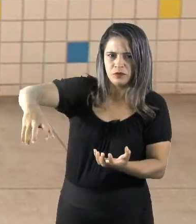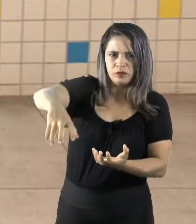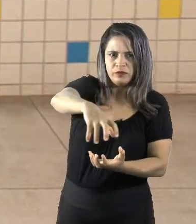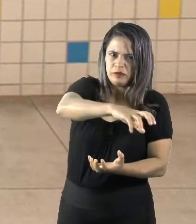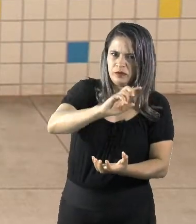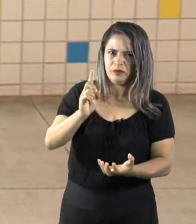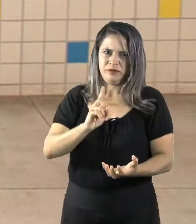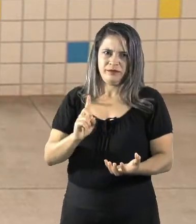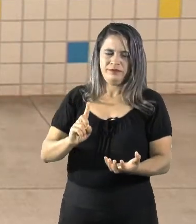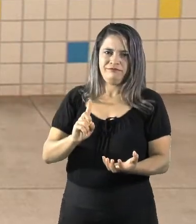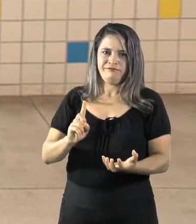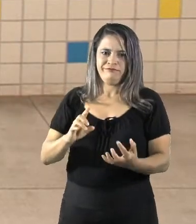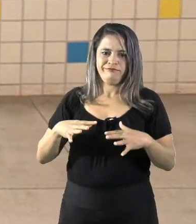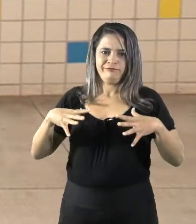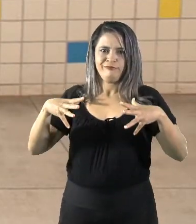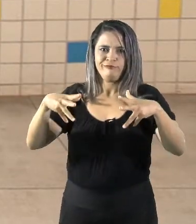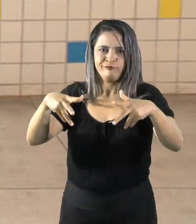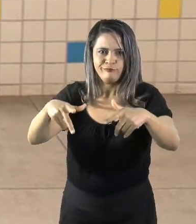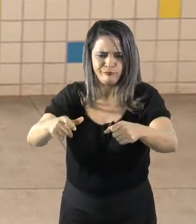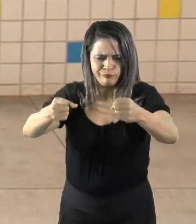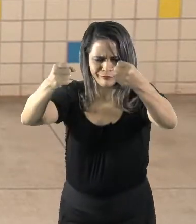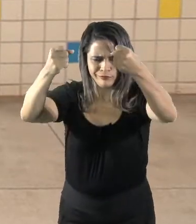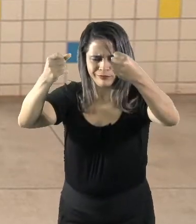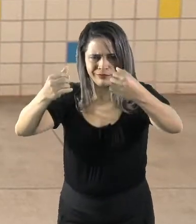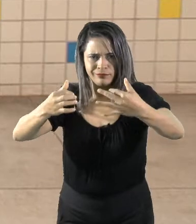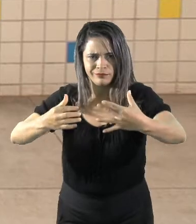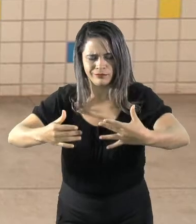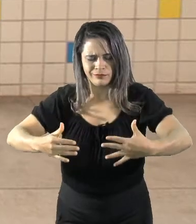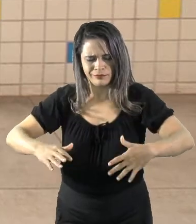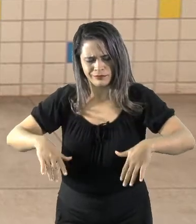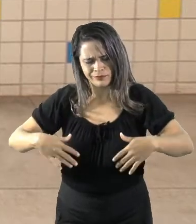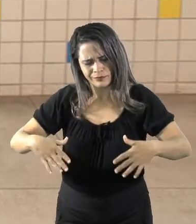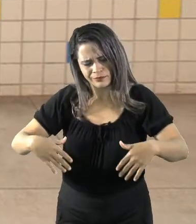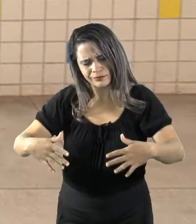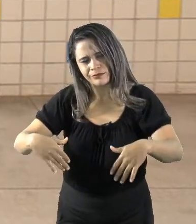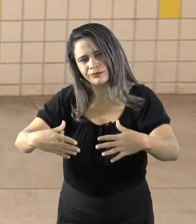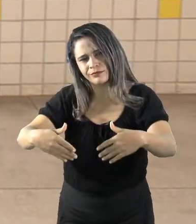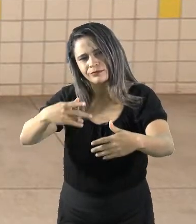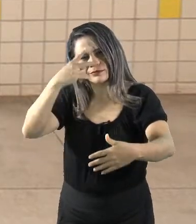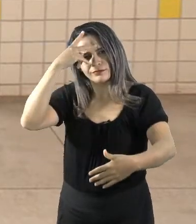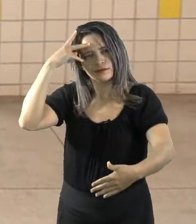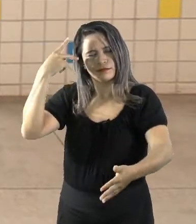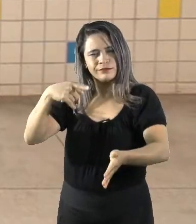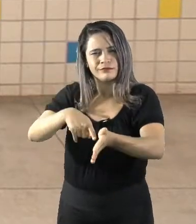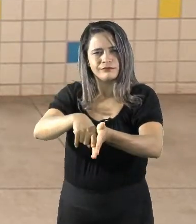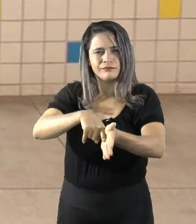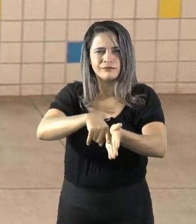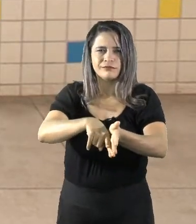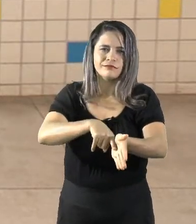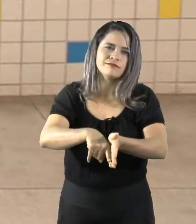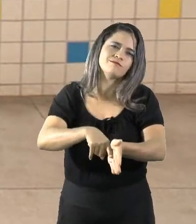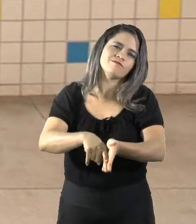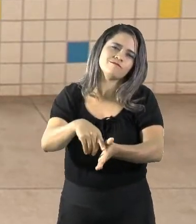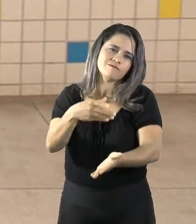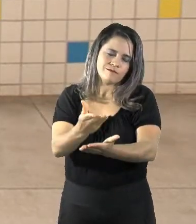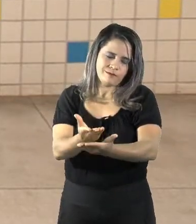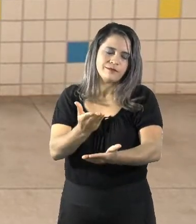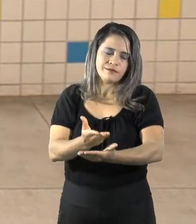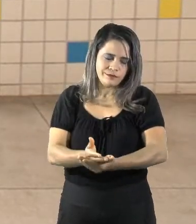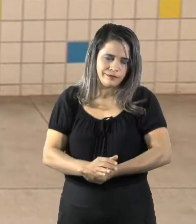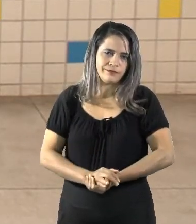não. E tudo isso foi sendo explicado com o decorrer do tempo, com os estudiosos que foram estudando a respeito.